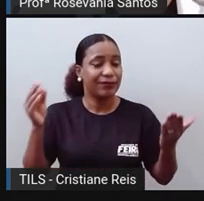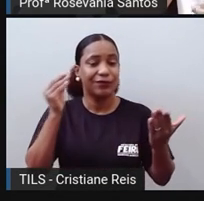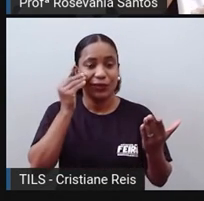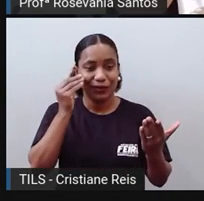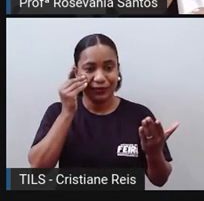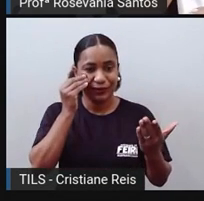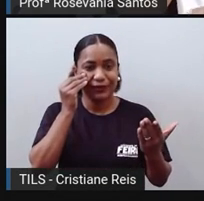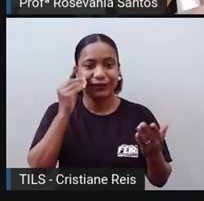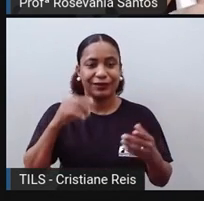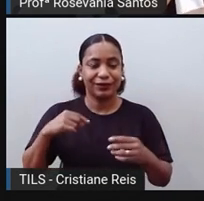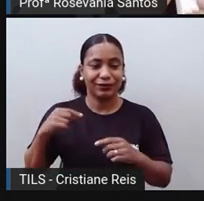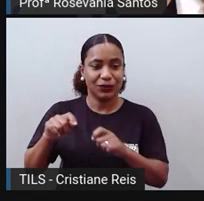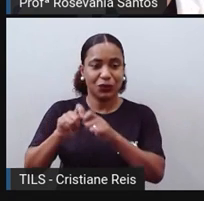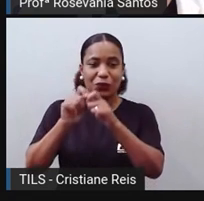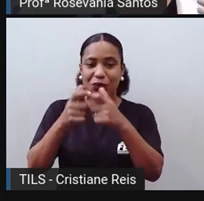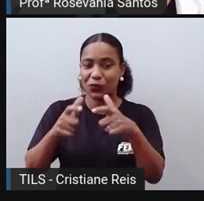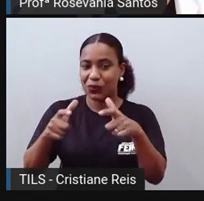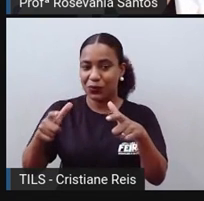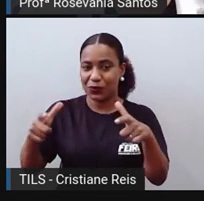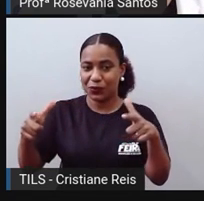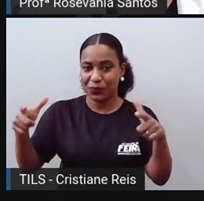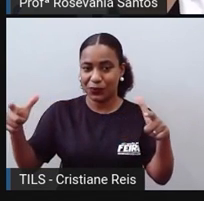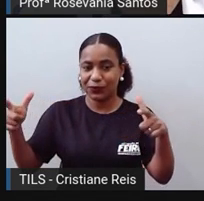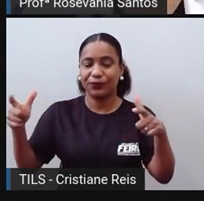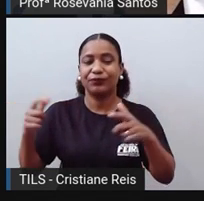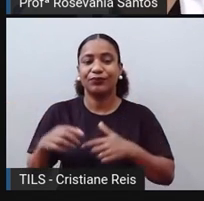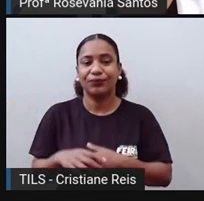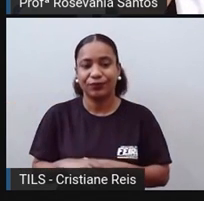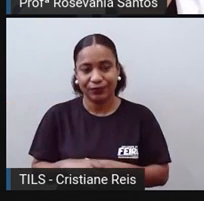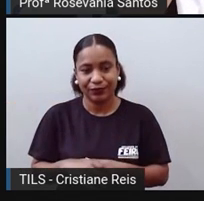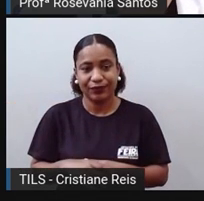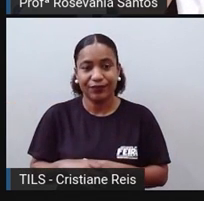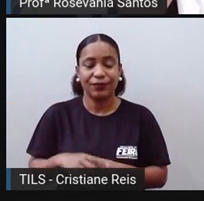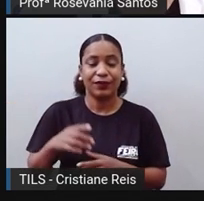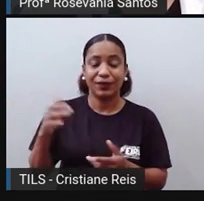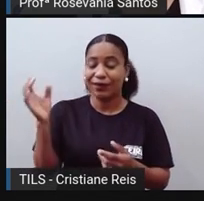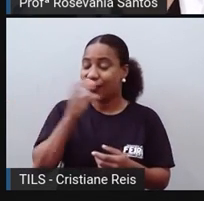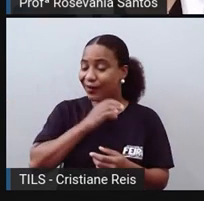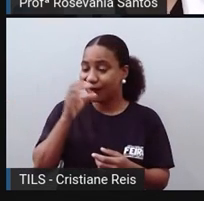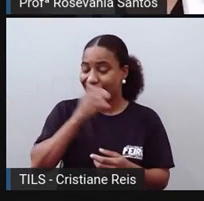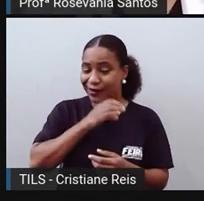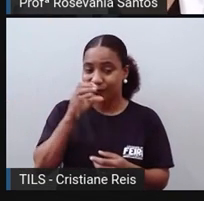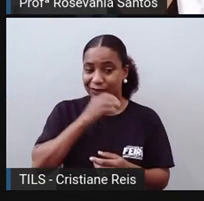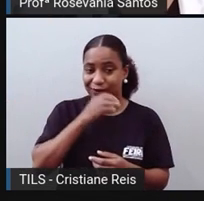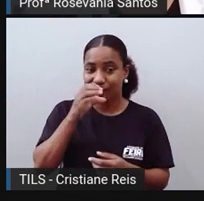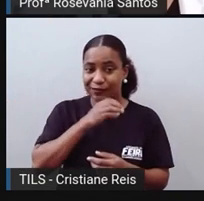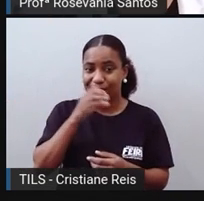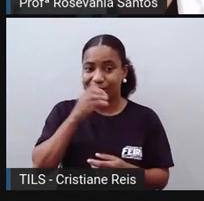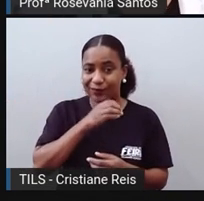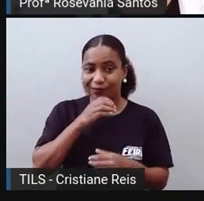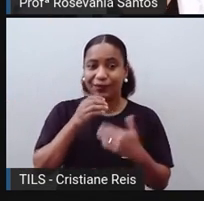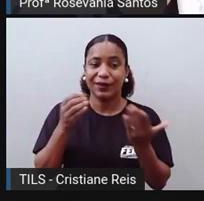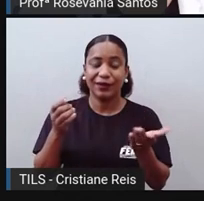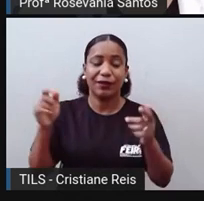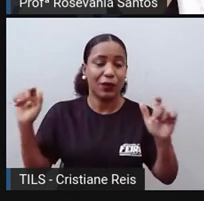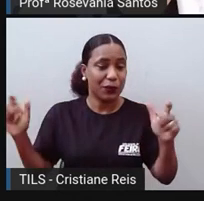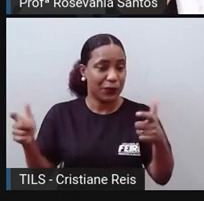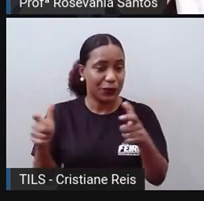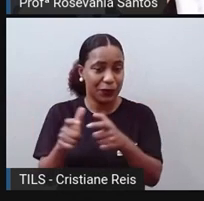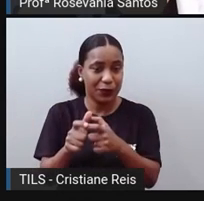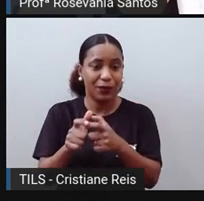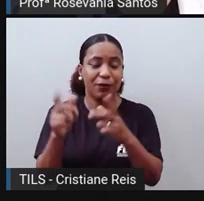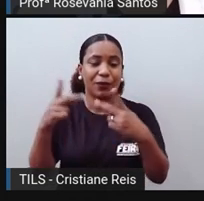bem menos acelerado do que o que era no passado, acredita-se, né, que está tendo uma redução dessa